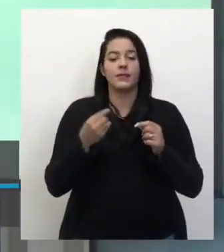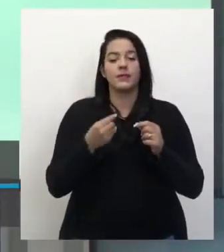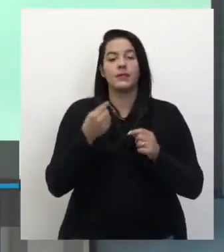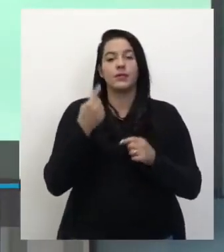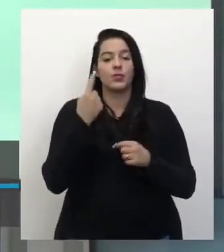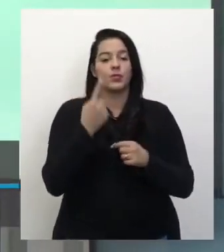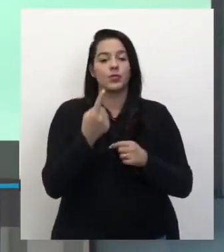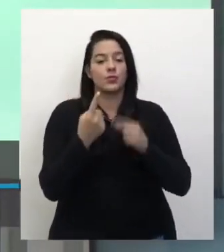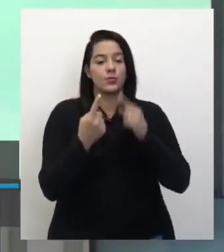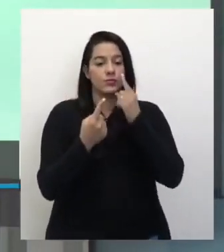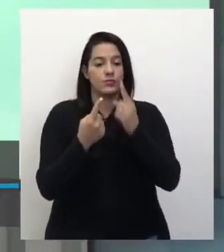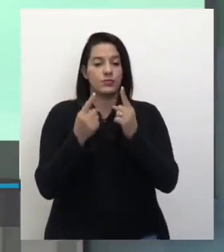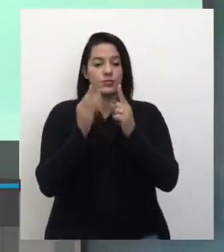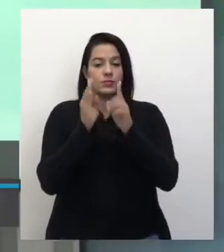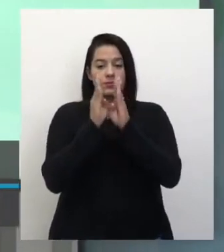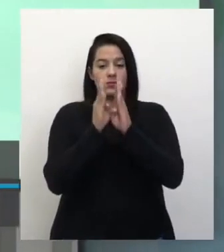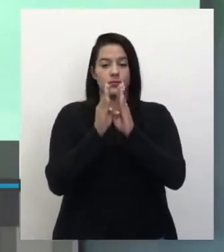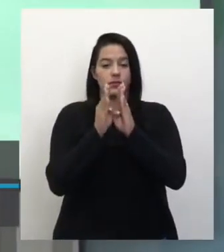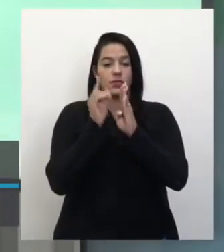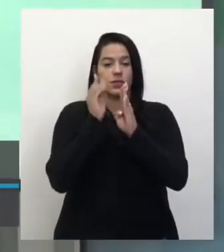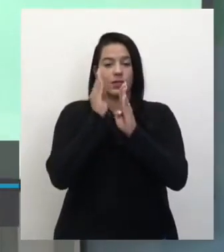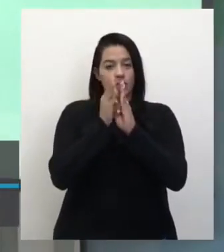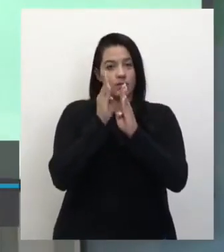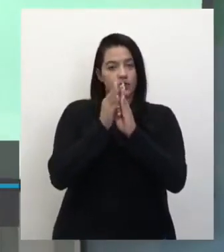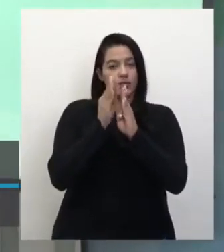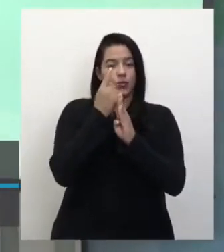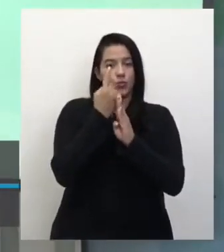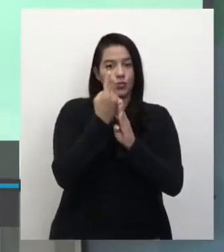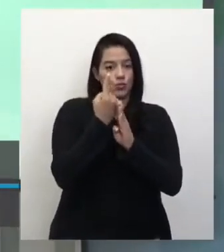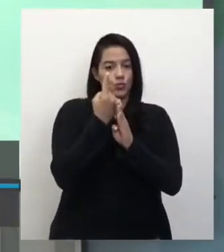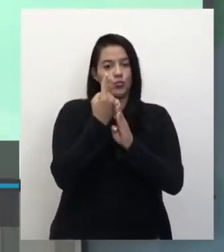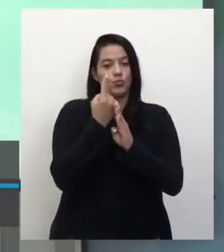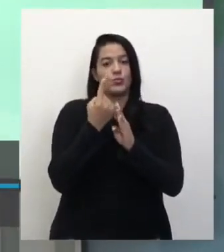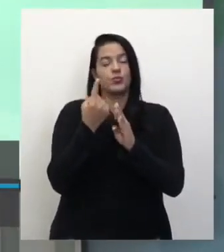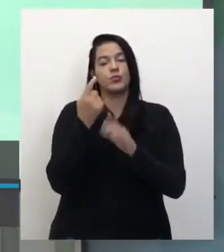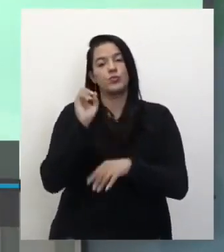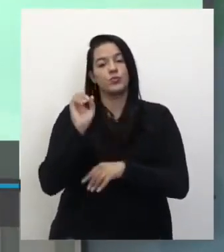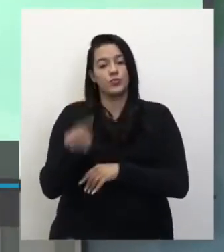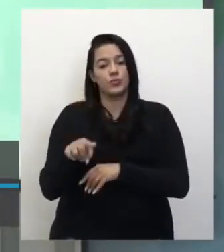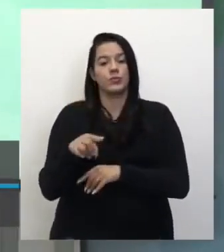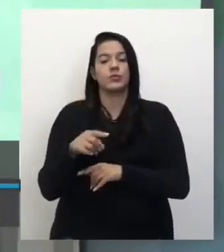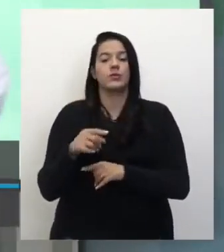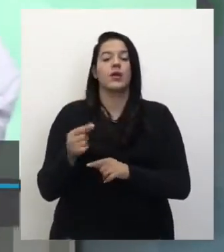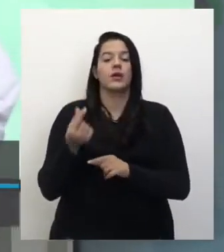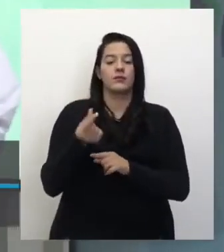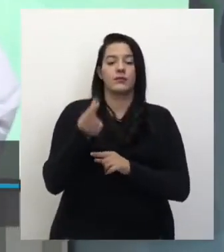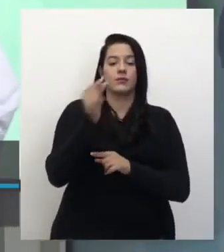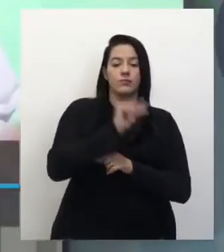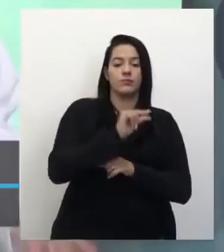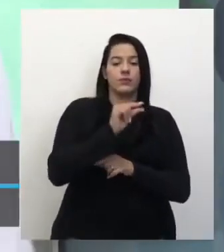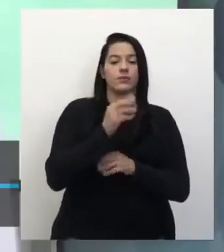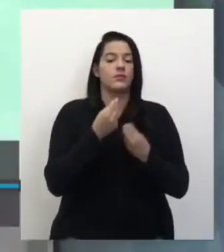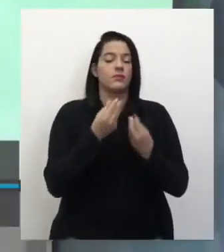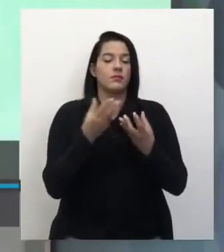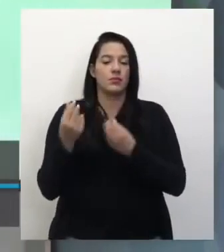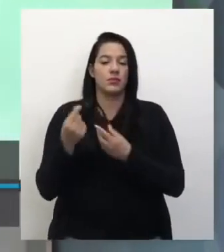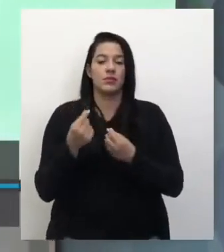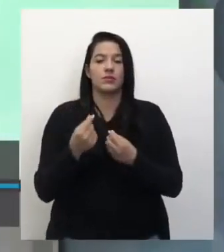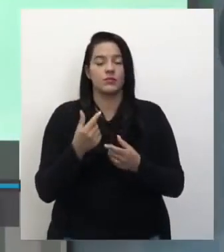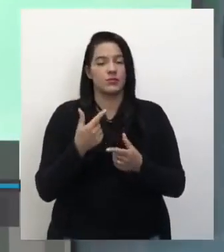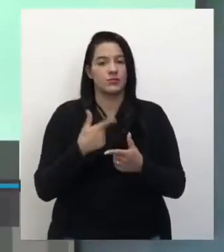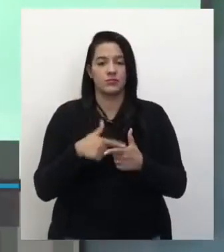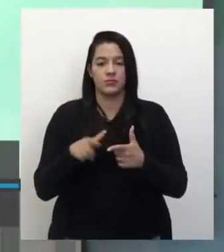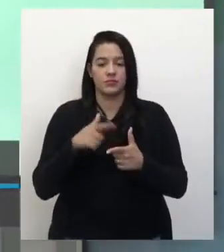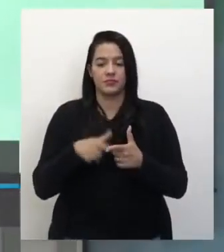risquinho e outro é um milímetro. Você divide esse espaço por mil e você vai ter um micrômetro. Então, é muita coisa. Não tem porquê.